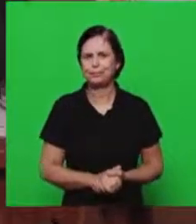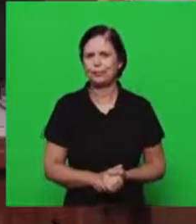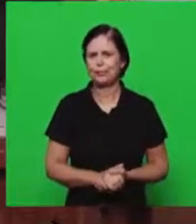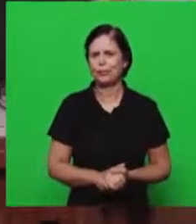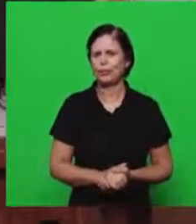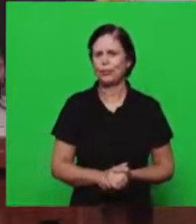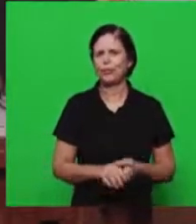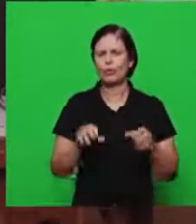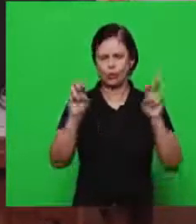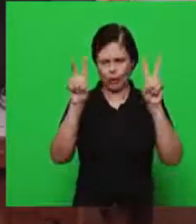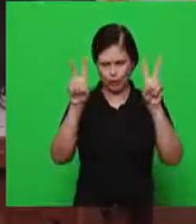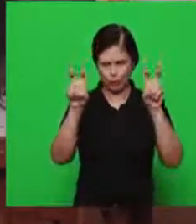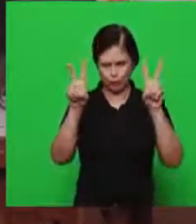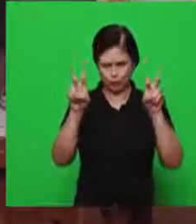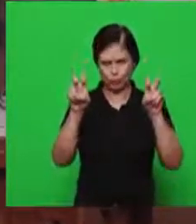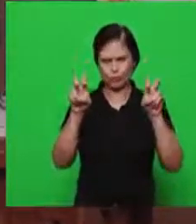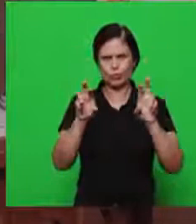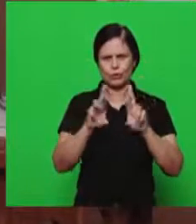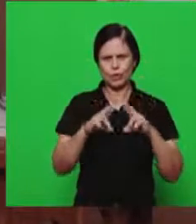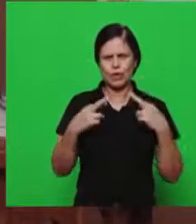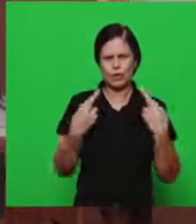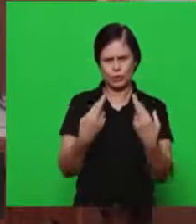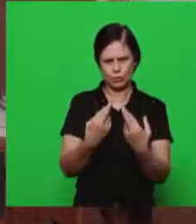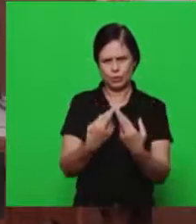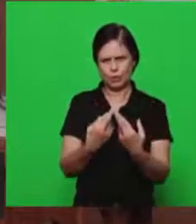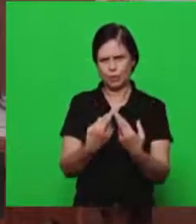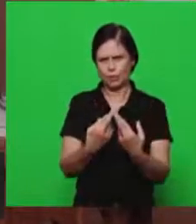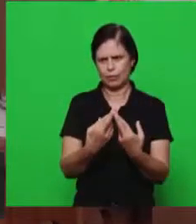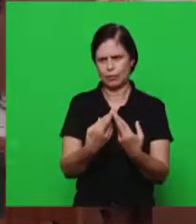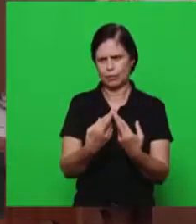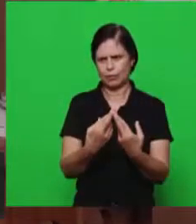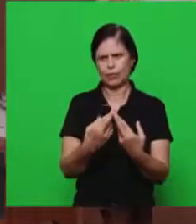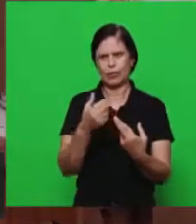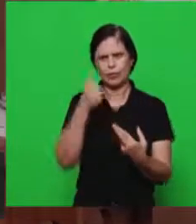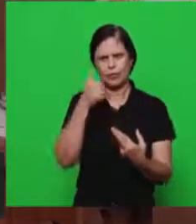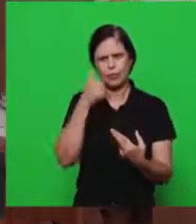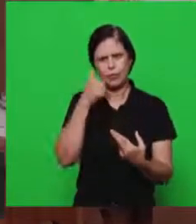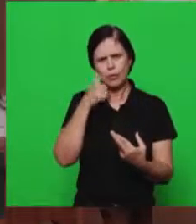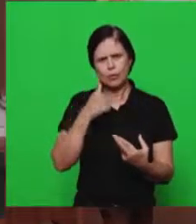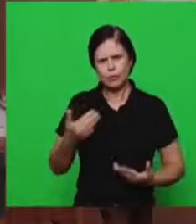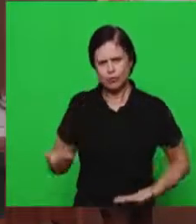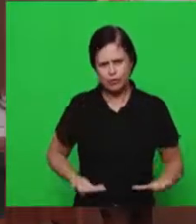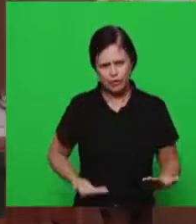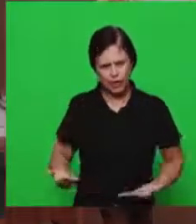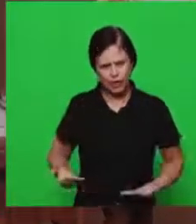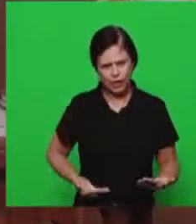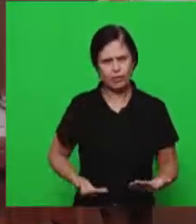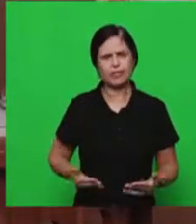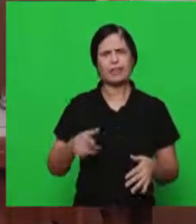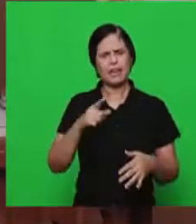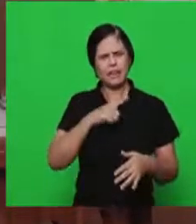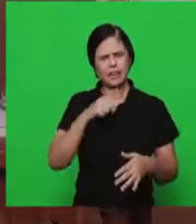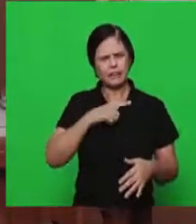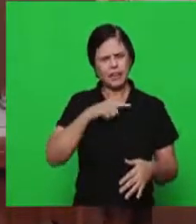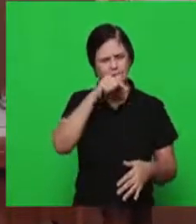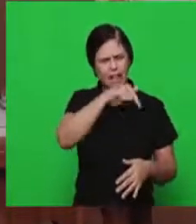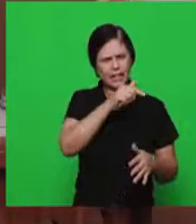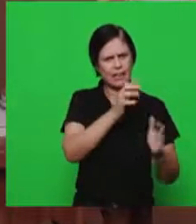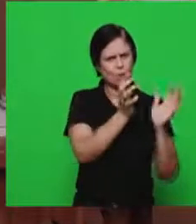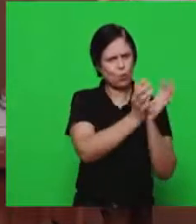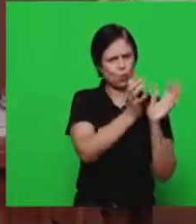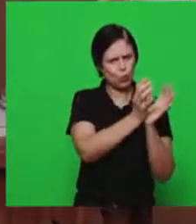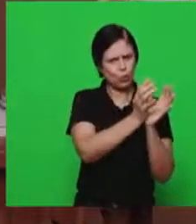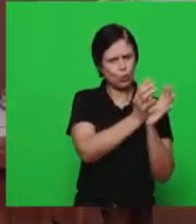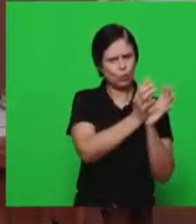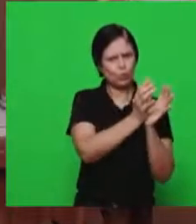assunto nós vamos captar vamos colocar o satélite à disposição de um grupo de irmãs aleatoriamente